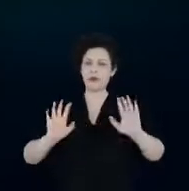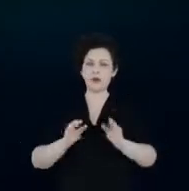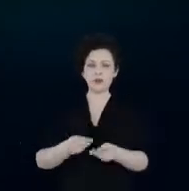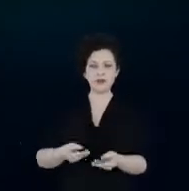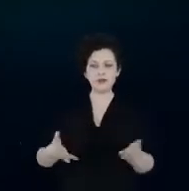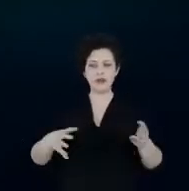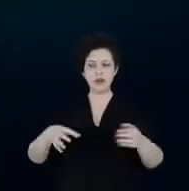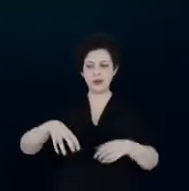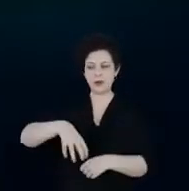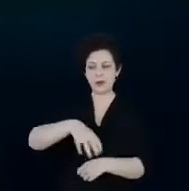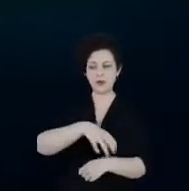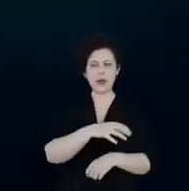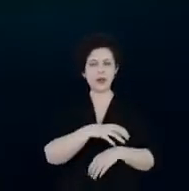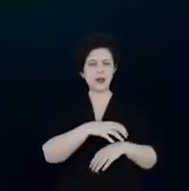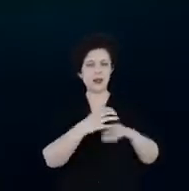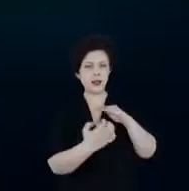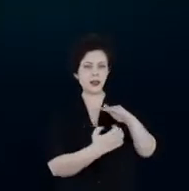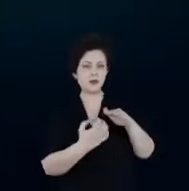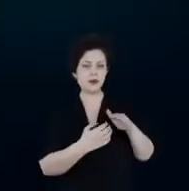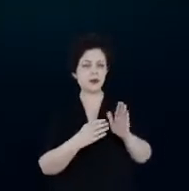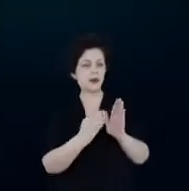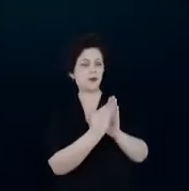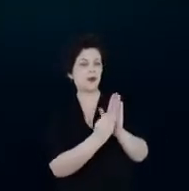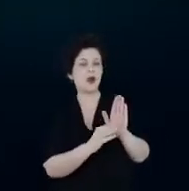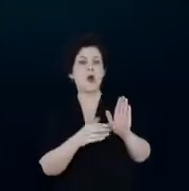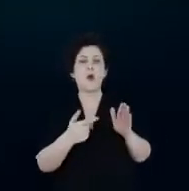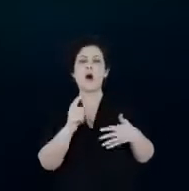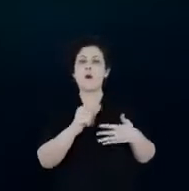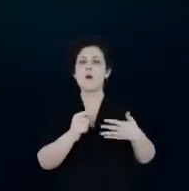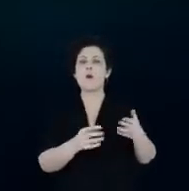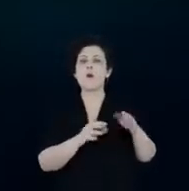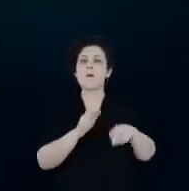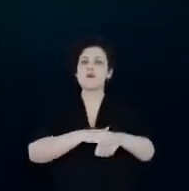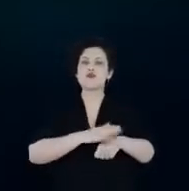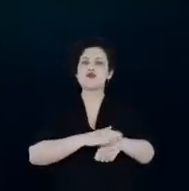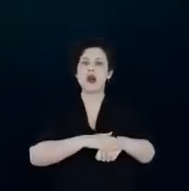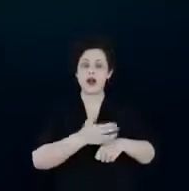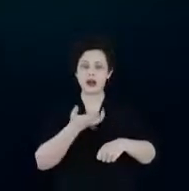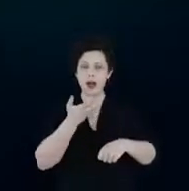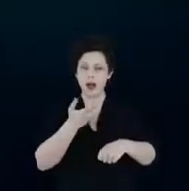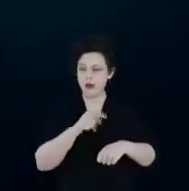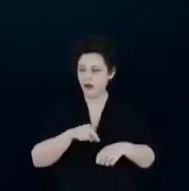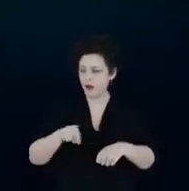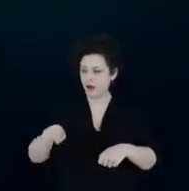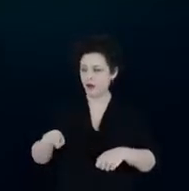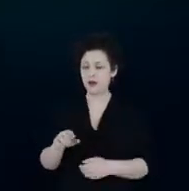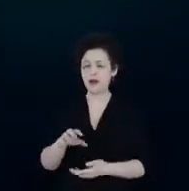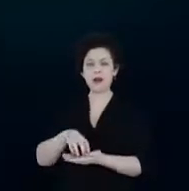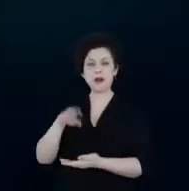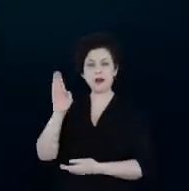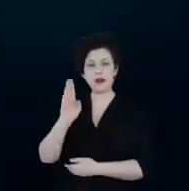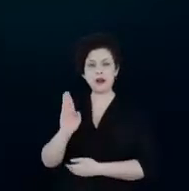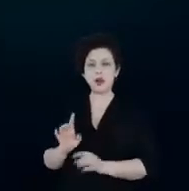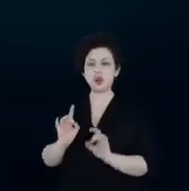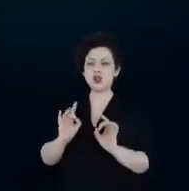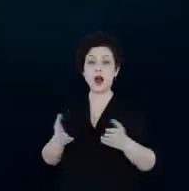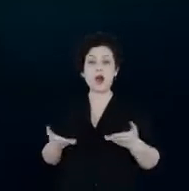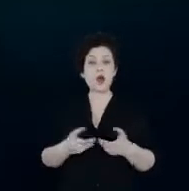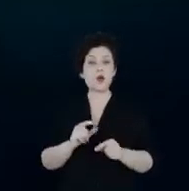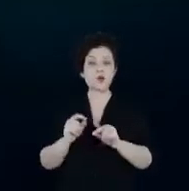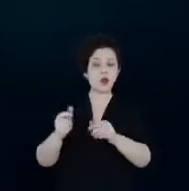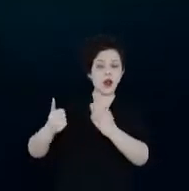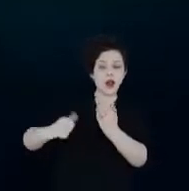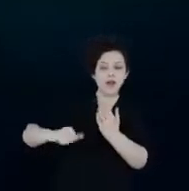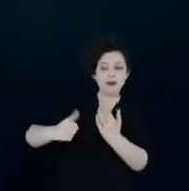energia definir os projetos que querem executar. E a ANEL somente faz, agora, a avaliação